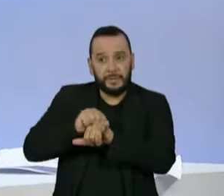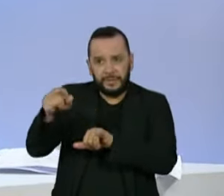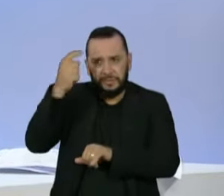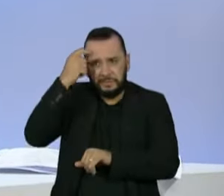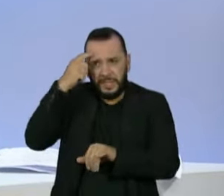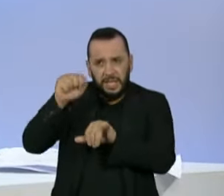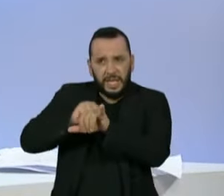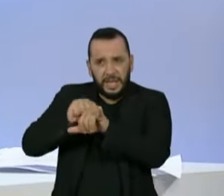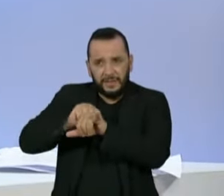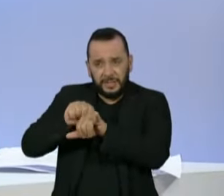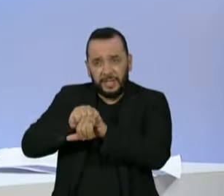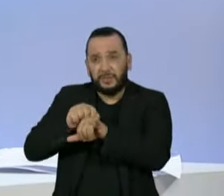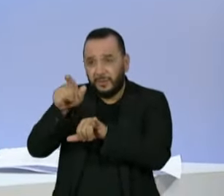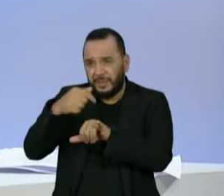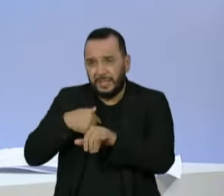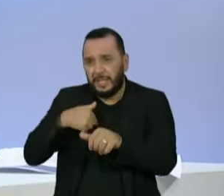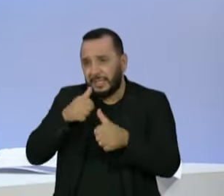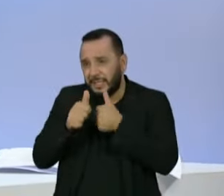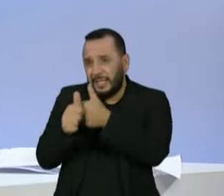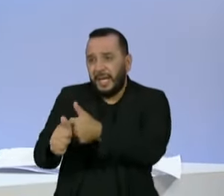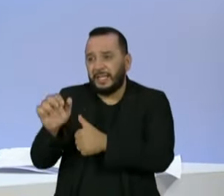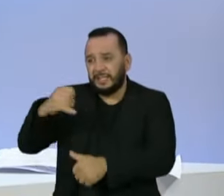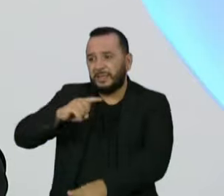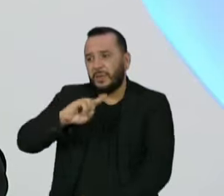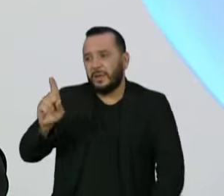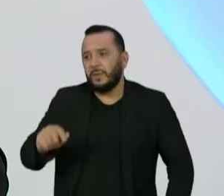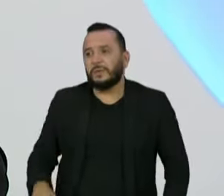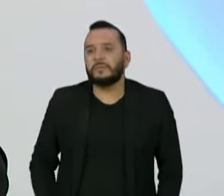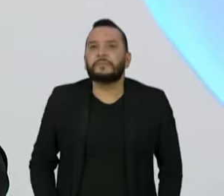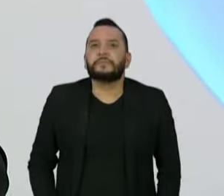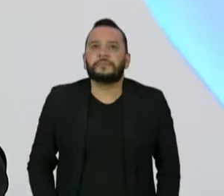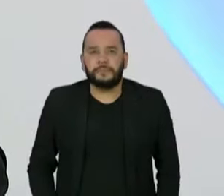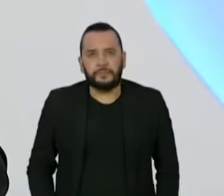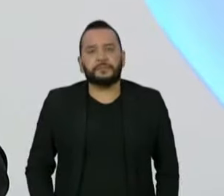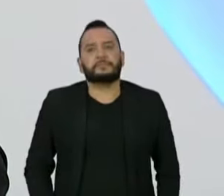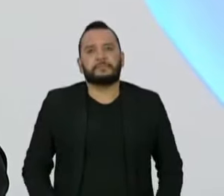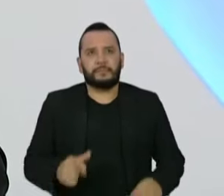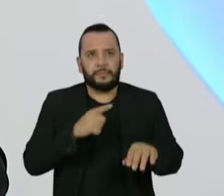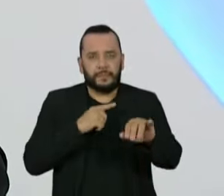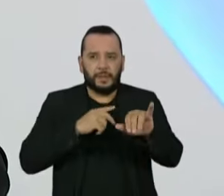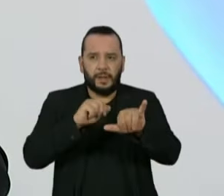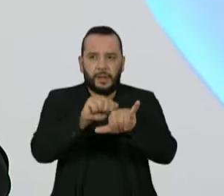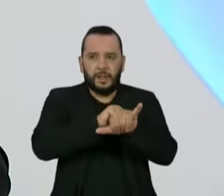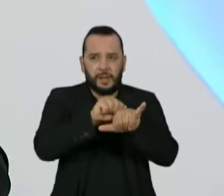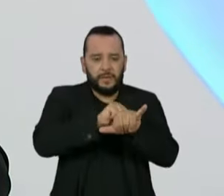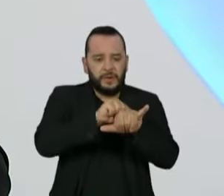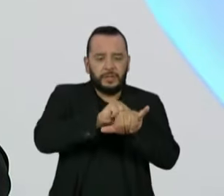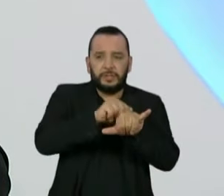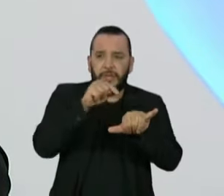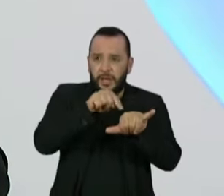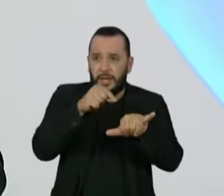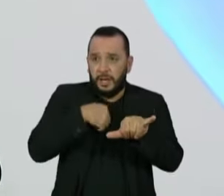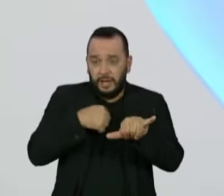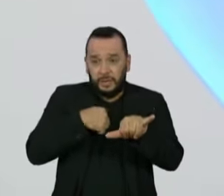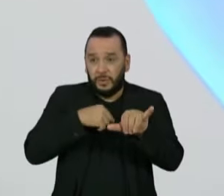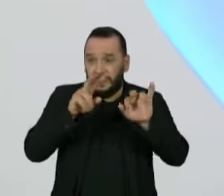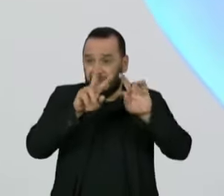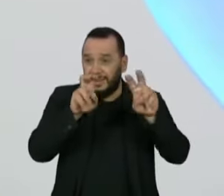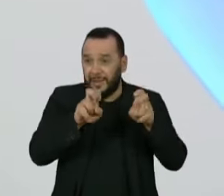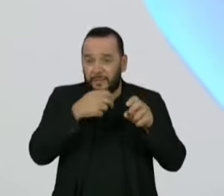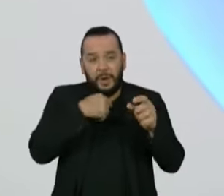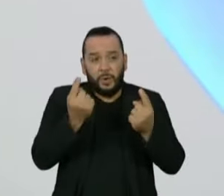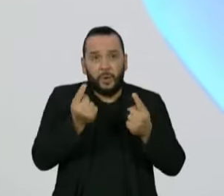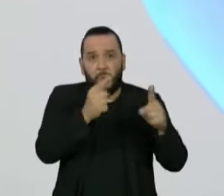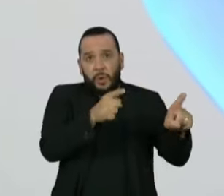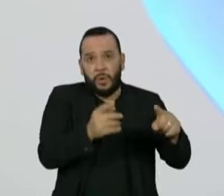consideram lavajatistas? Eu acho que aquilo que está definido como lavajatista no sentido de combater a corrupção, entender que a